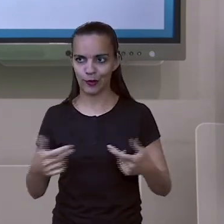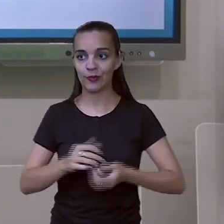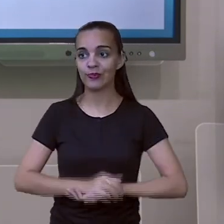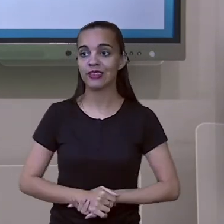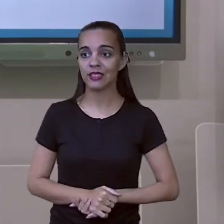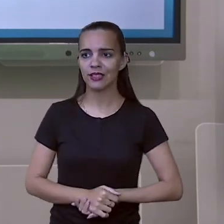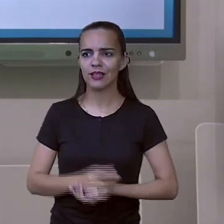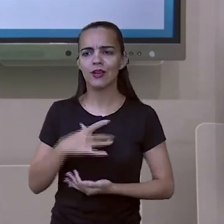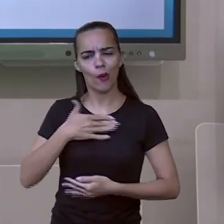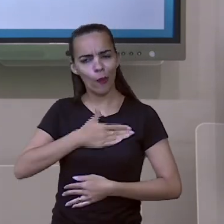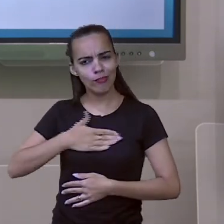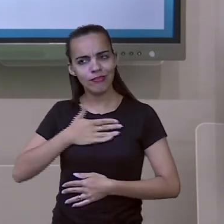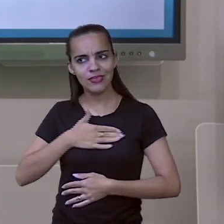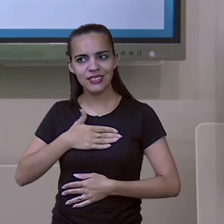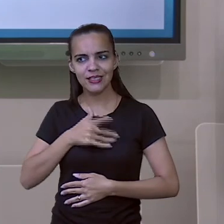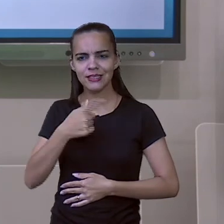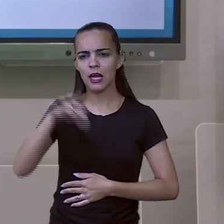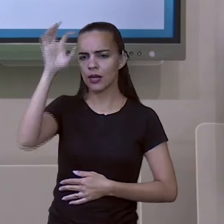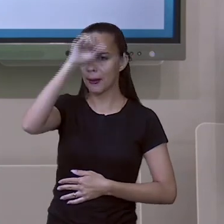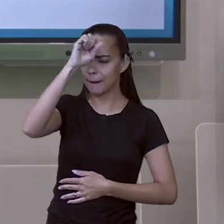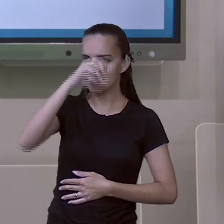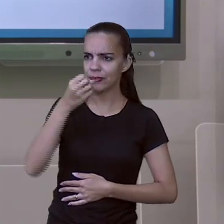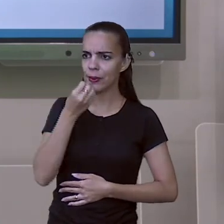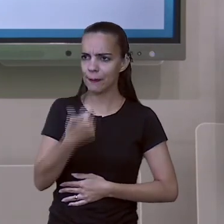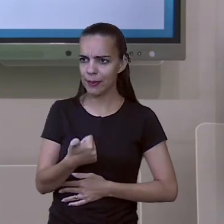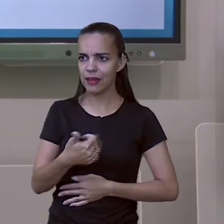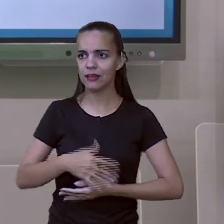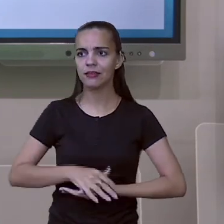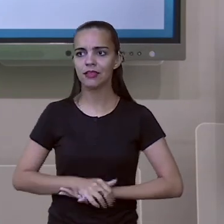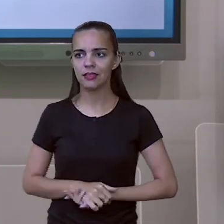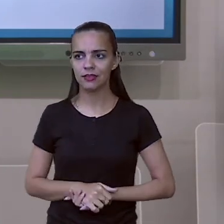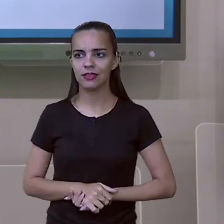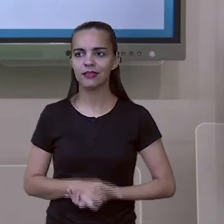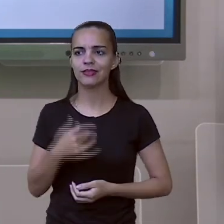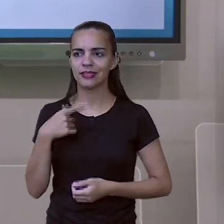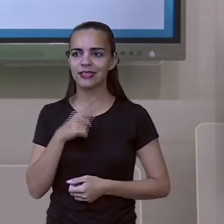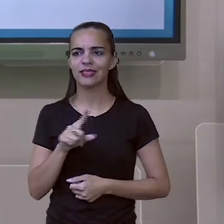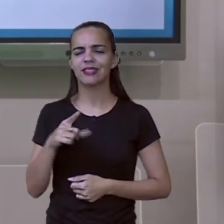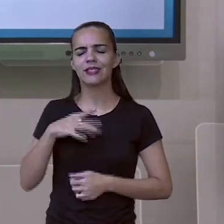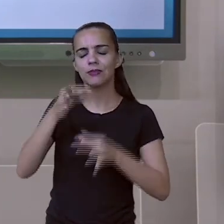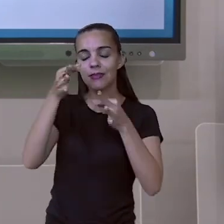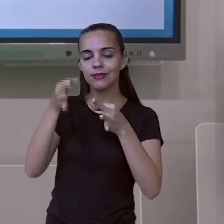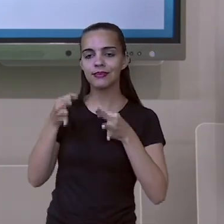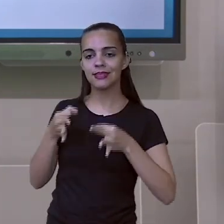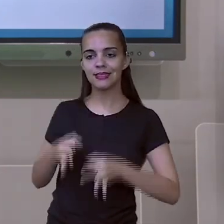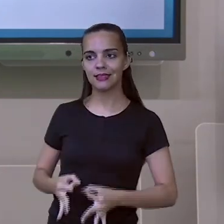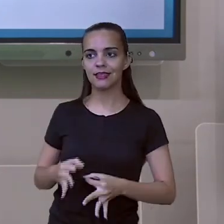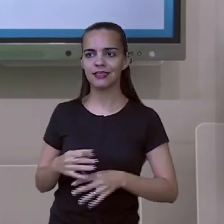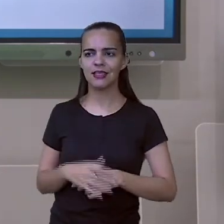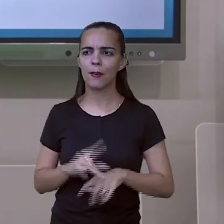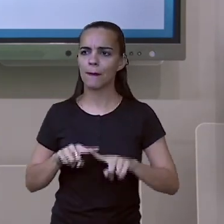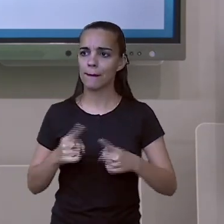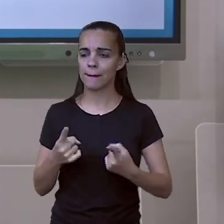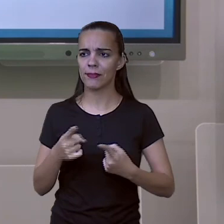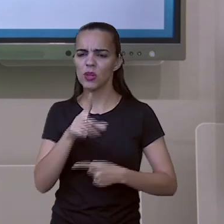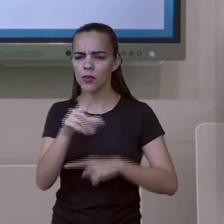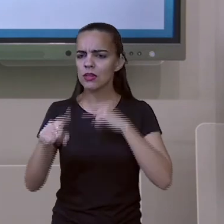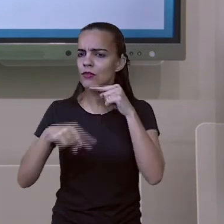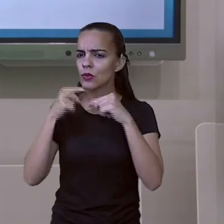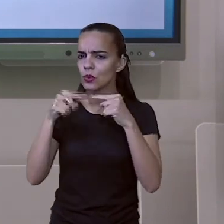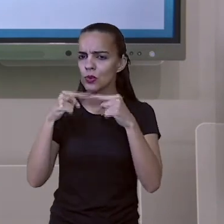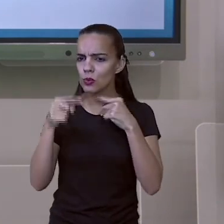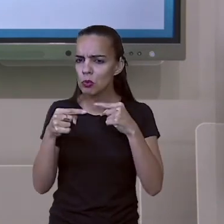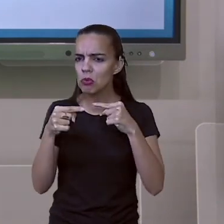E aí, gostou? Aprendeu bastante? Eu tenho certeza que sim. Mas se ficou alguma